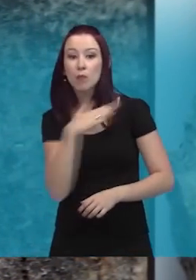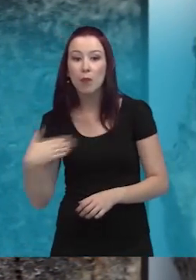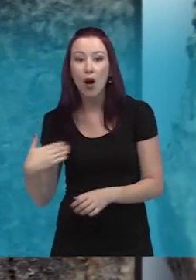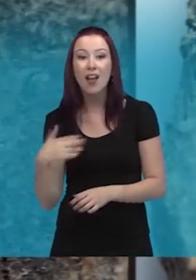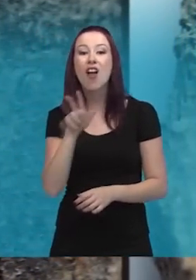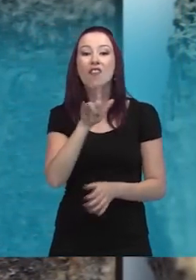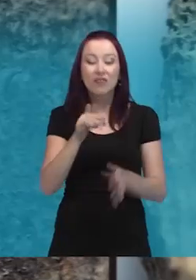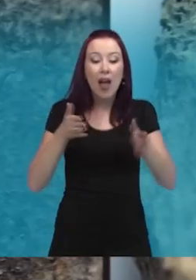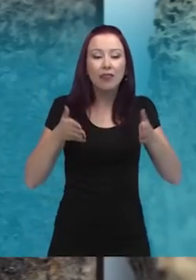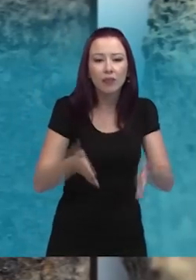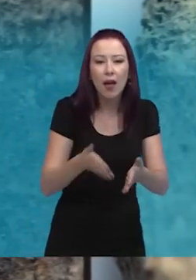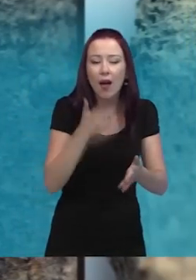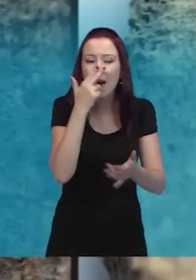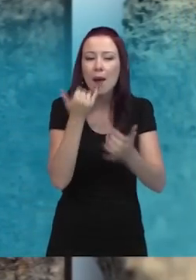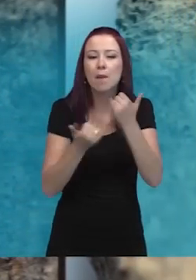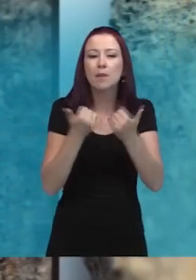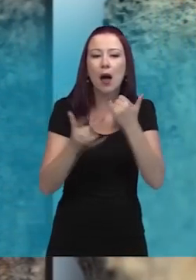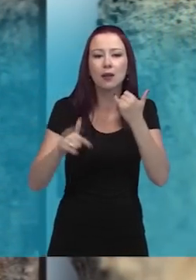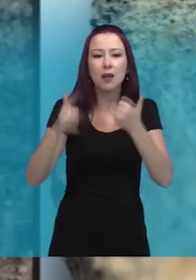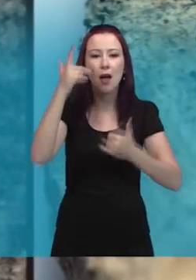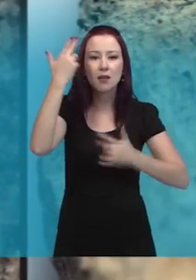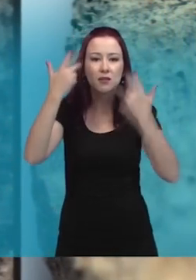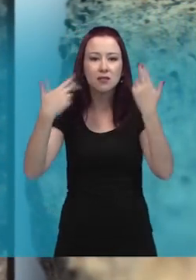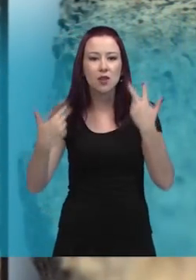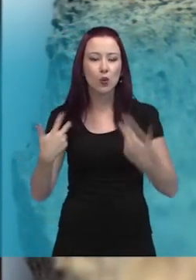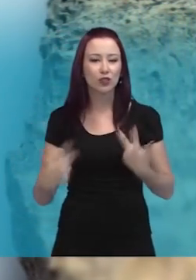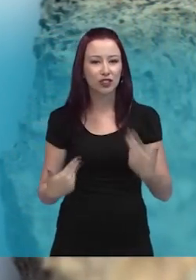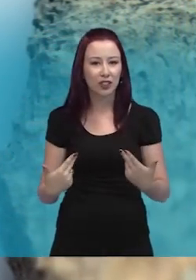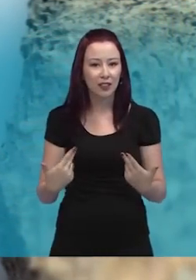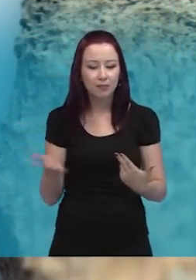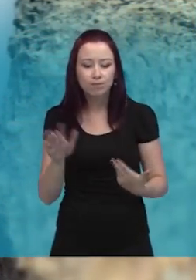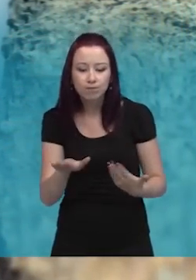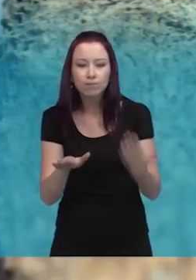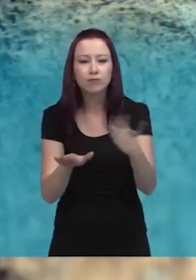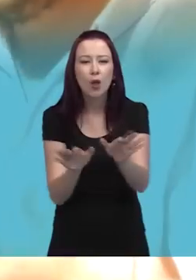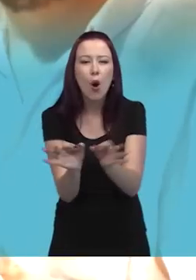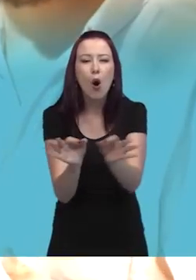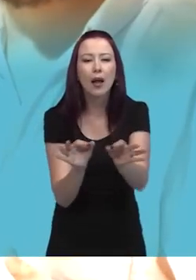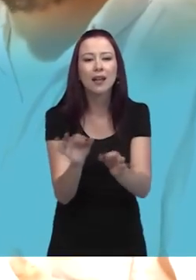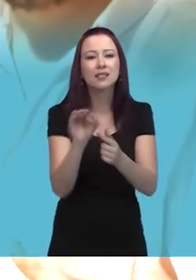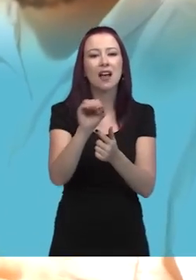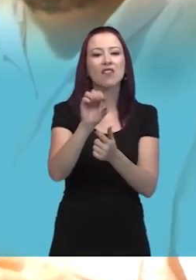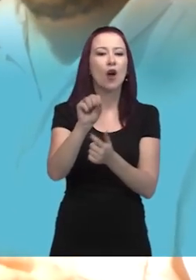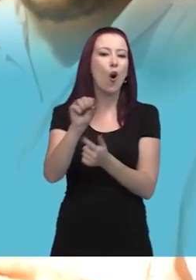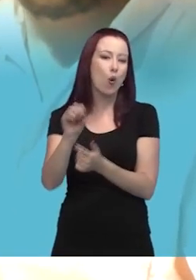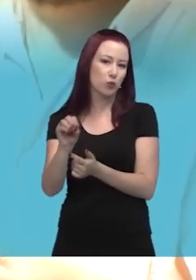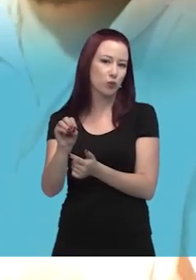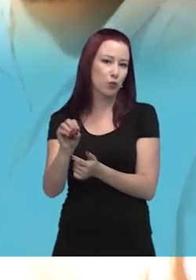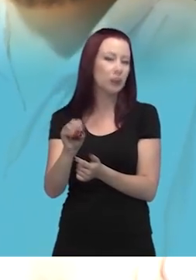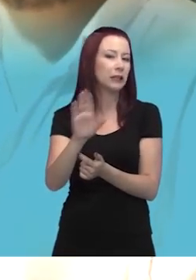faziam intervenções cirúrgicas com os corpos. E eles reorganizavam esses ossos. Então, num primeiro momento, eles